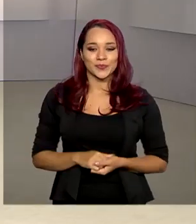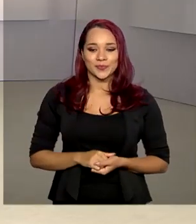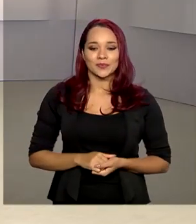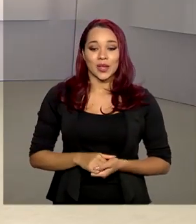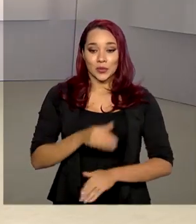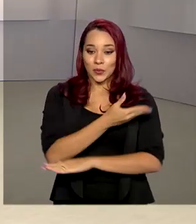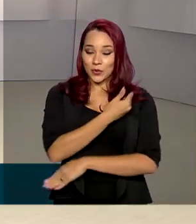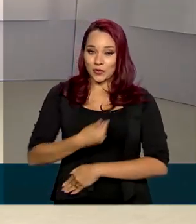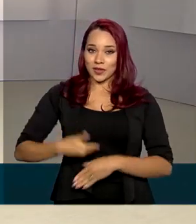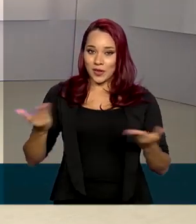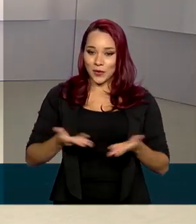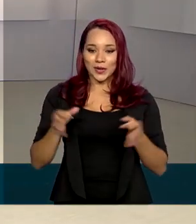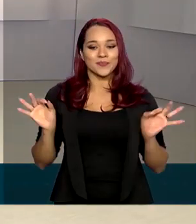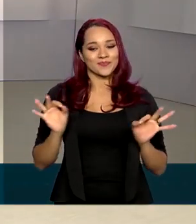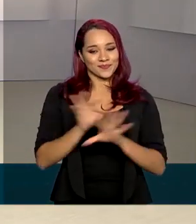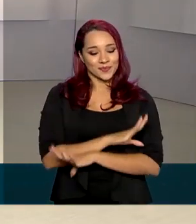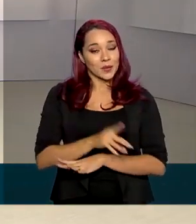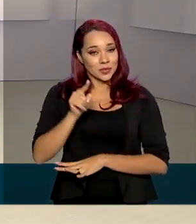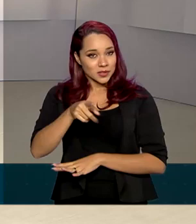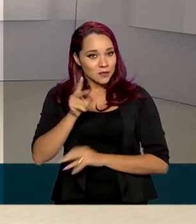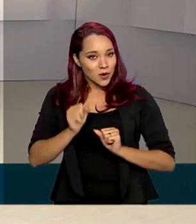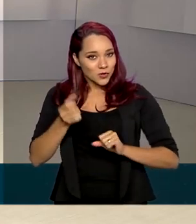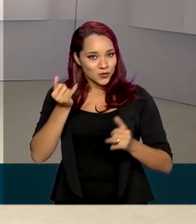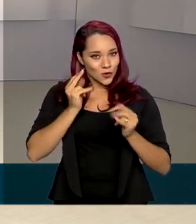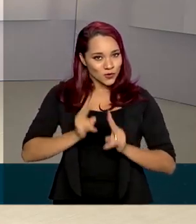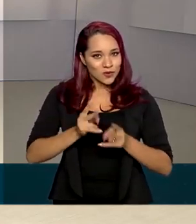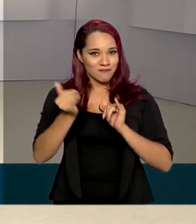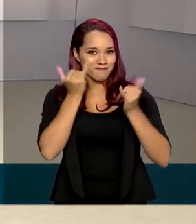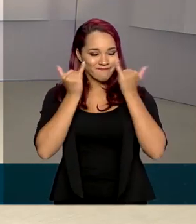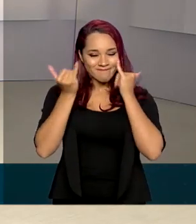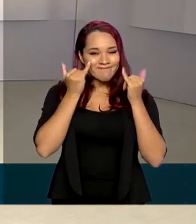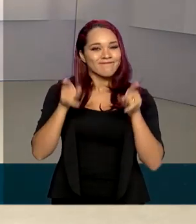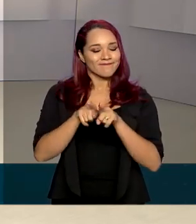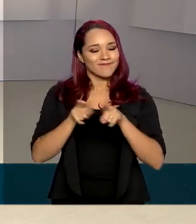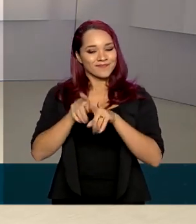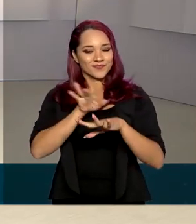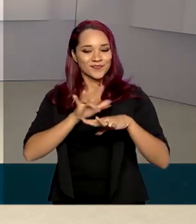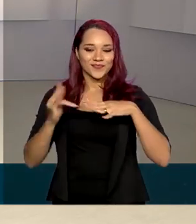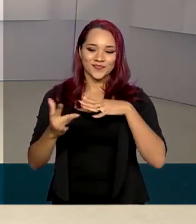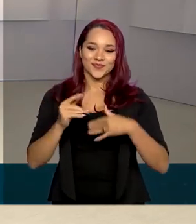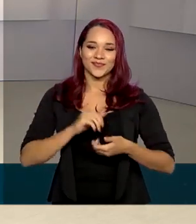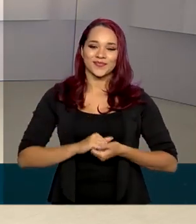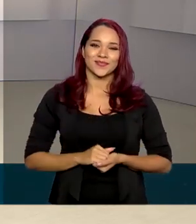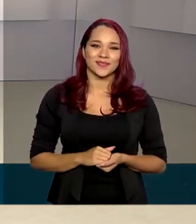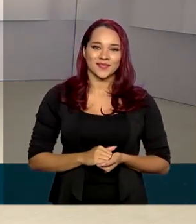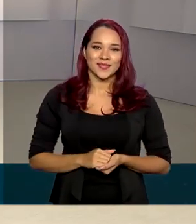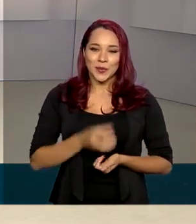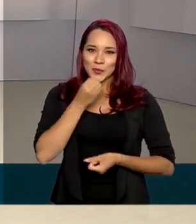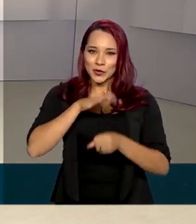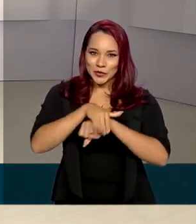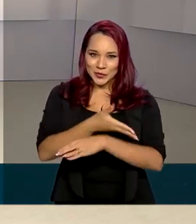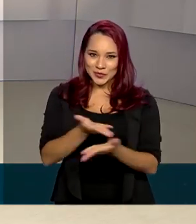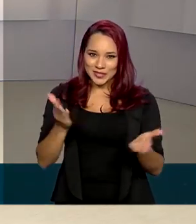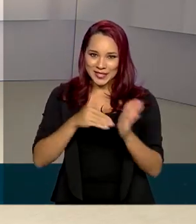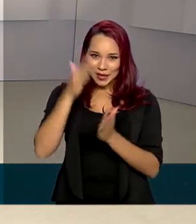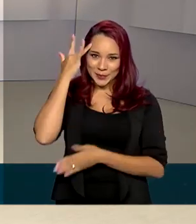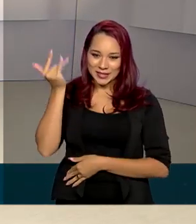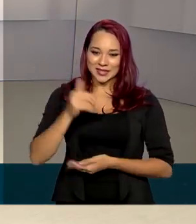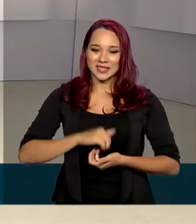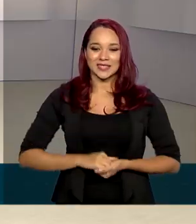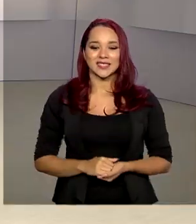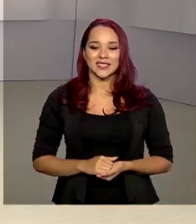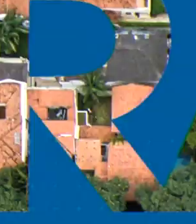O governo agora termina aqui, mas você pode continuar bem informado também pelas nossas redes sociais. Uma boa noite para você, até amanhã.